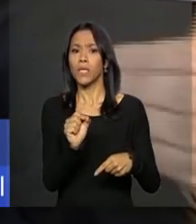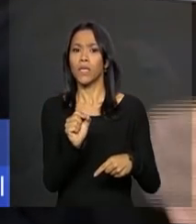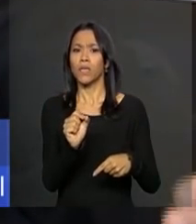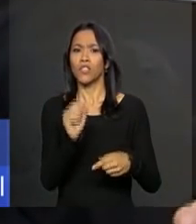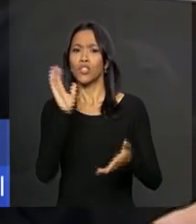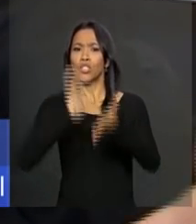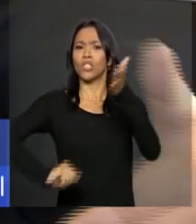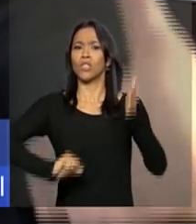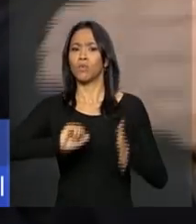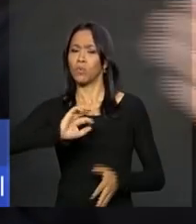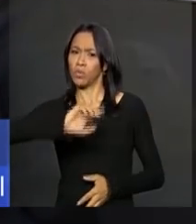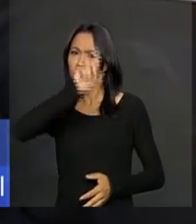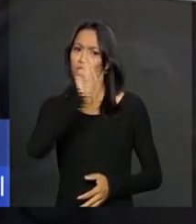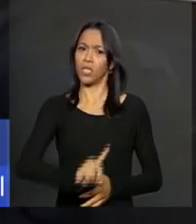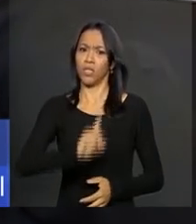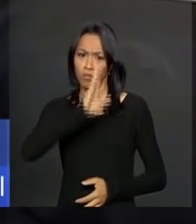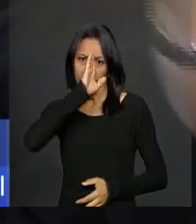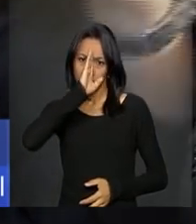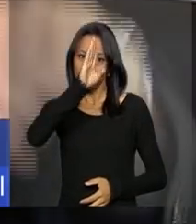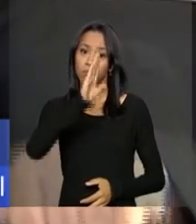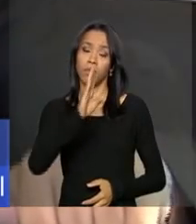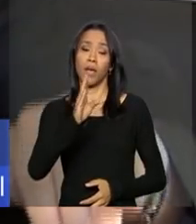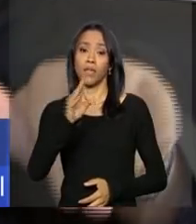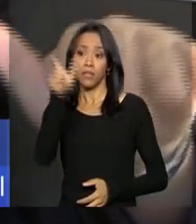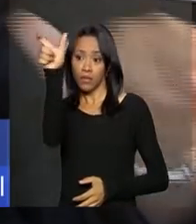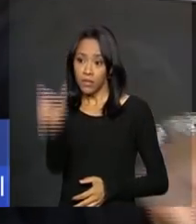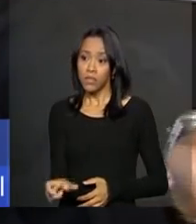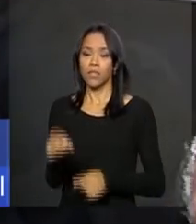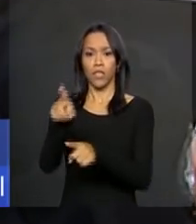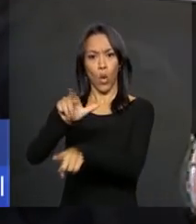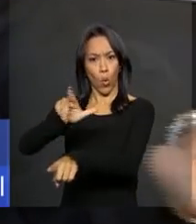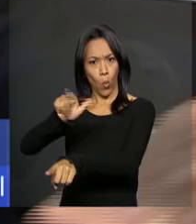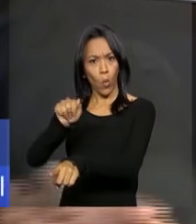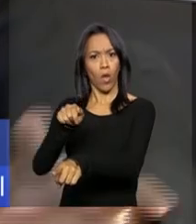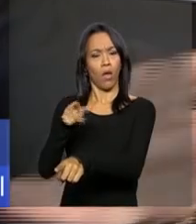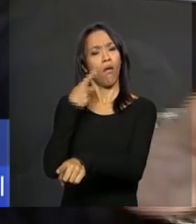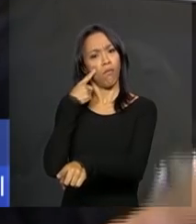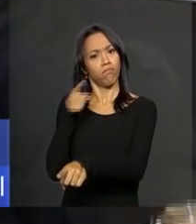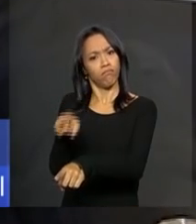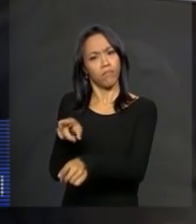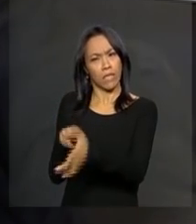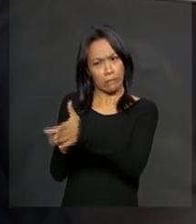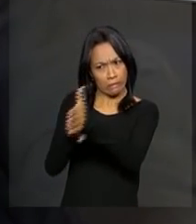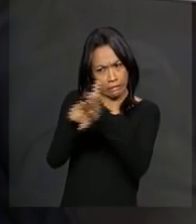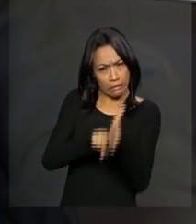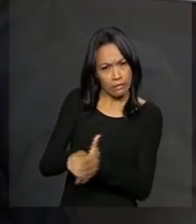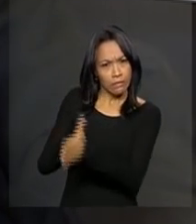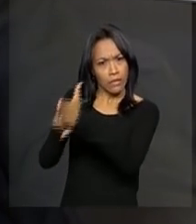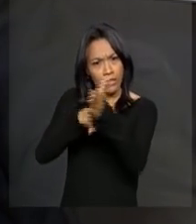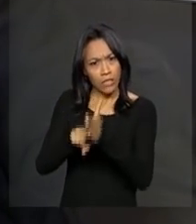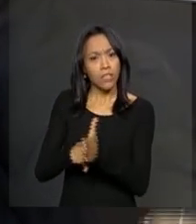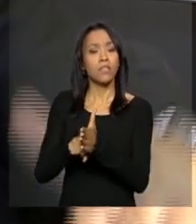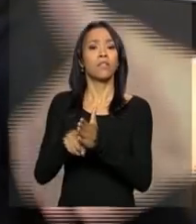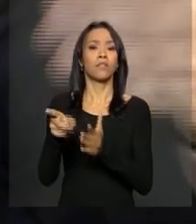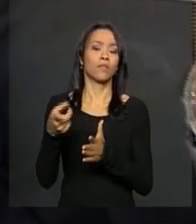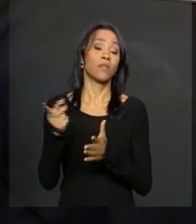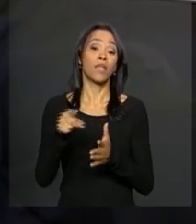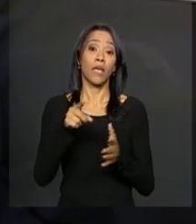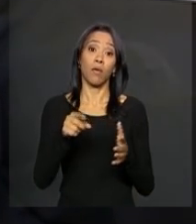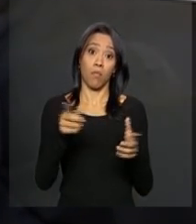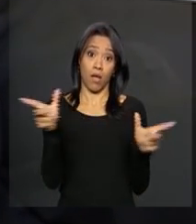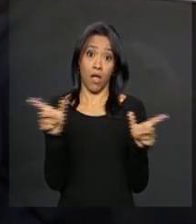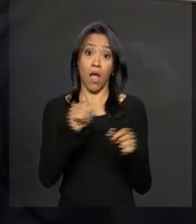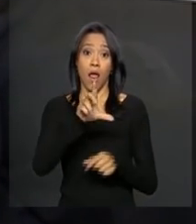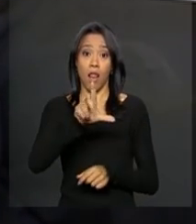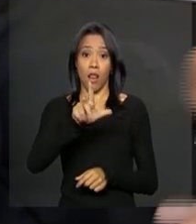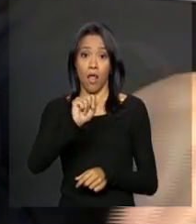direitos fundamentais do investigado que tem havido nessa situação do Lula e em geral na Operação Nova Jato. Que é uma operação